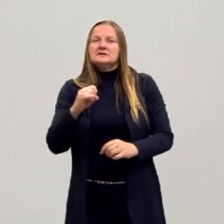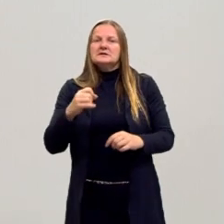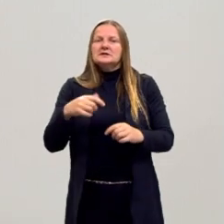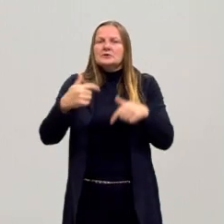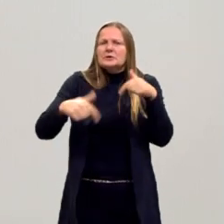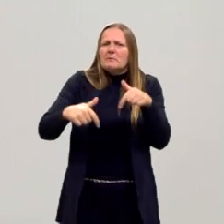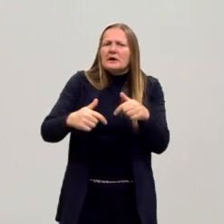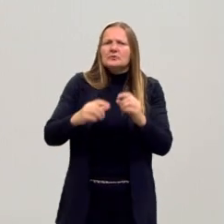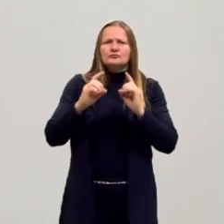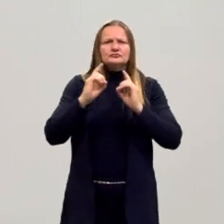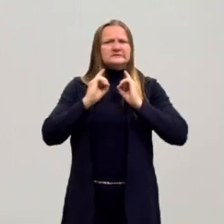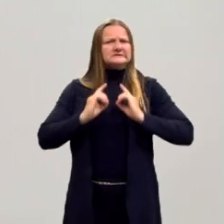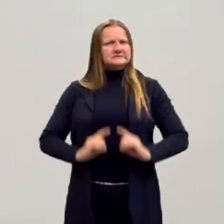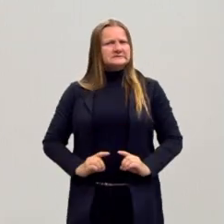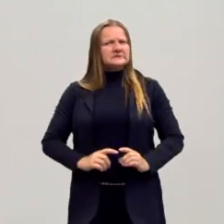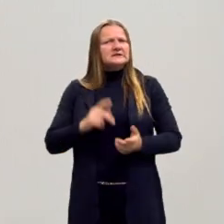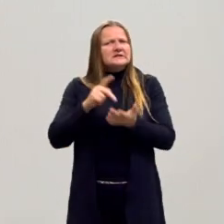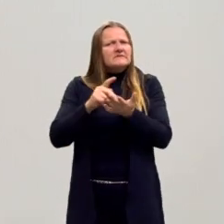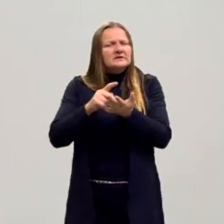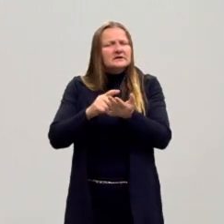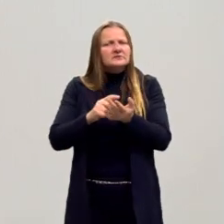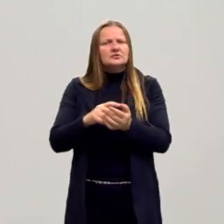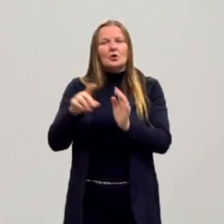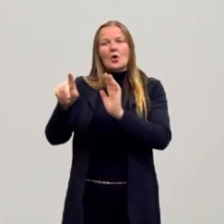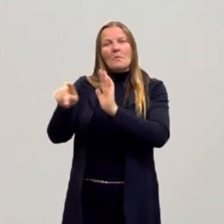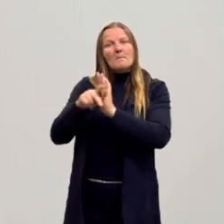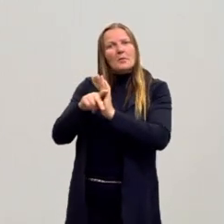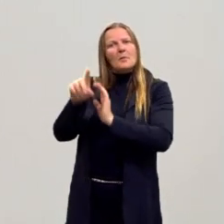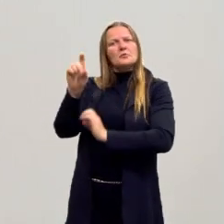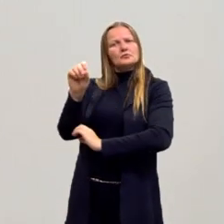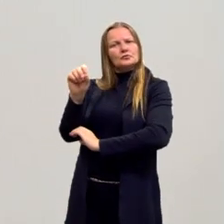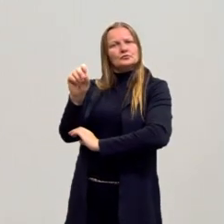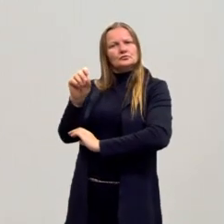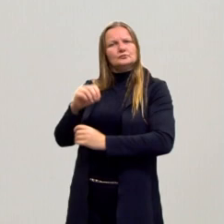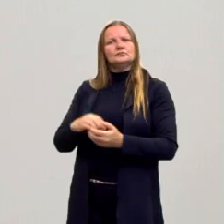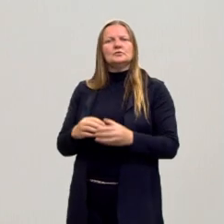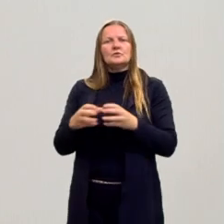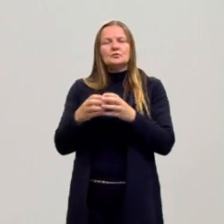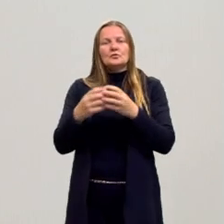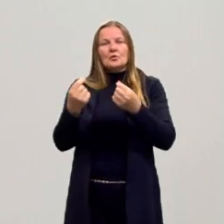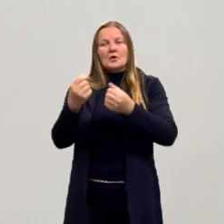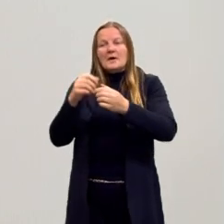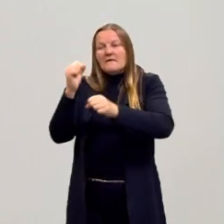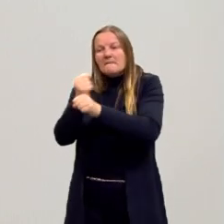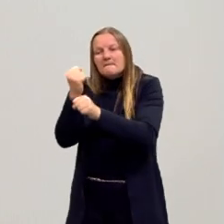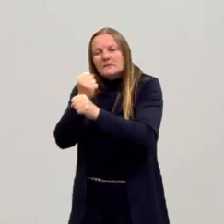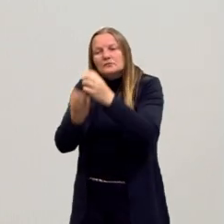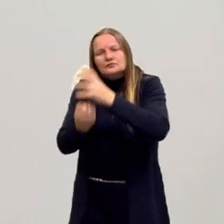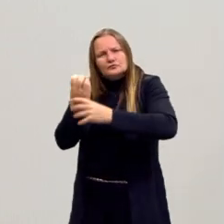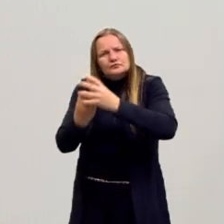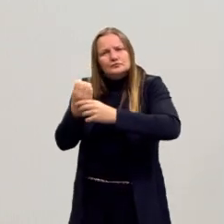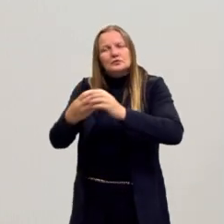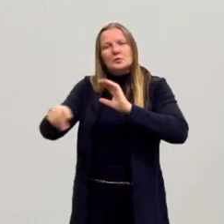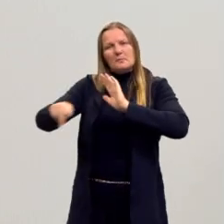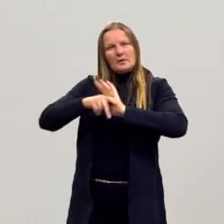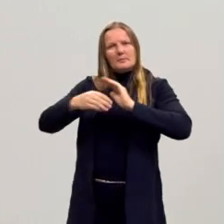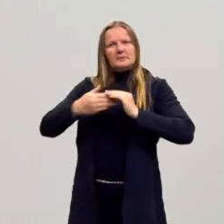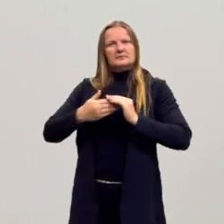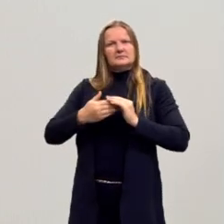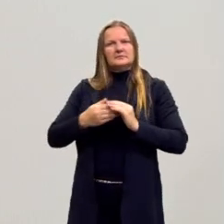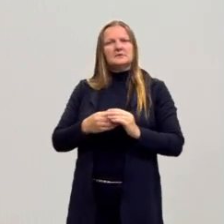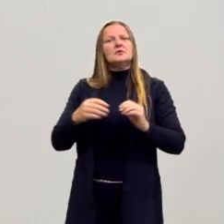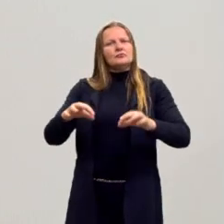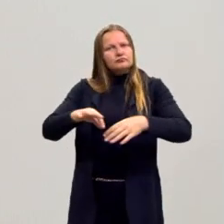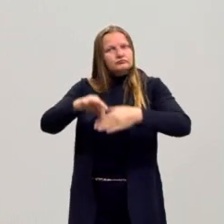ser humano quando o trabalhador for dono do seu próprio trabalho, quando a riqueza que ele produz fica com ele. Então,